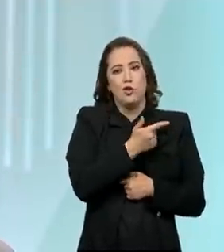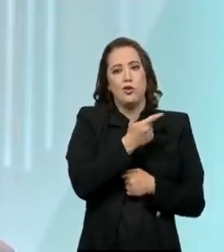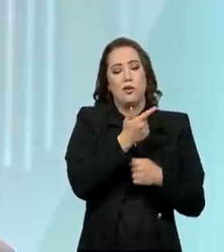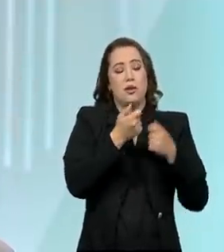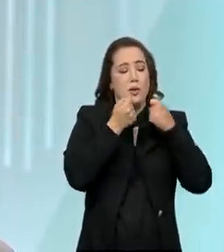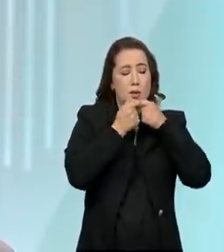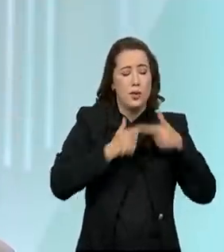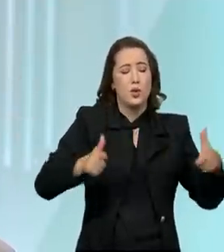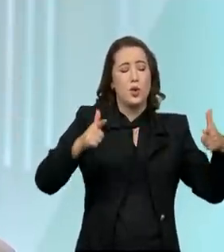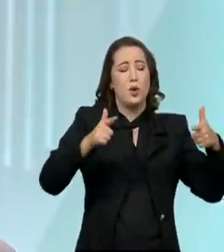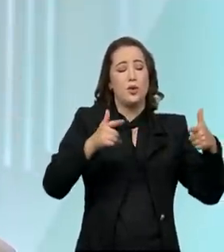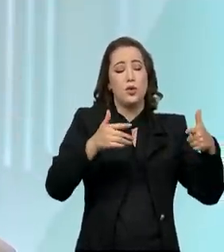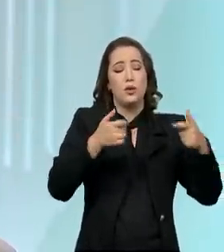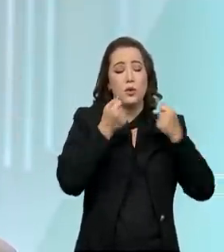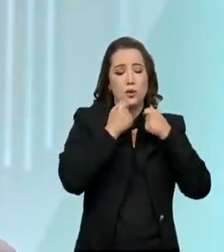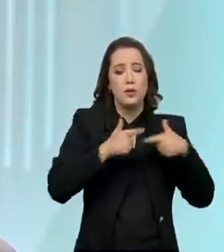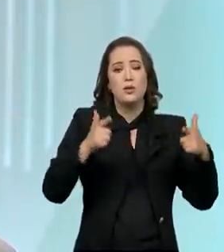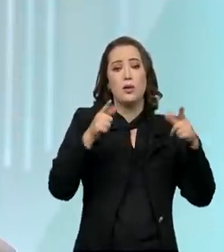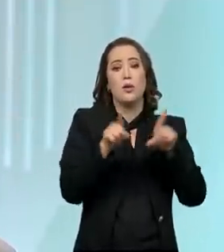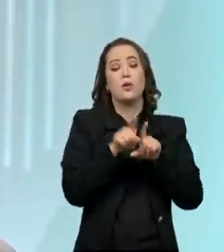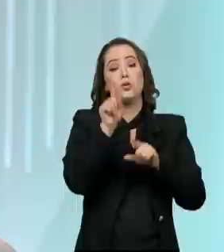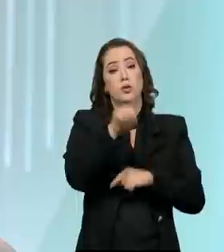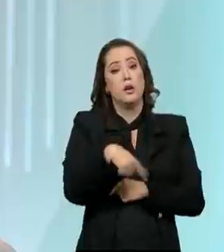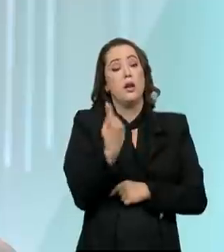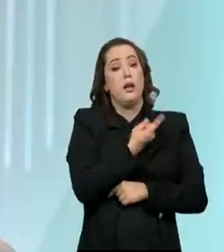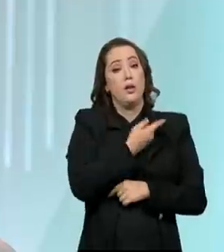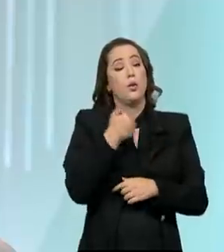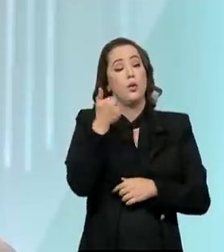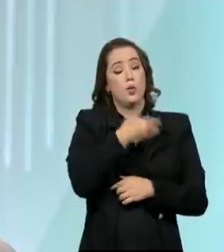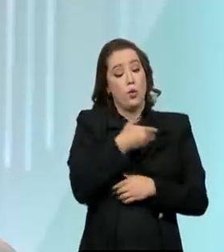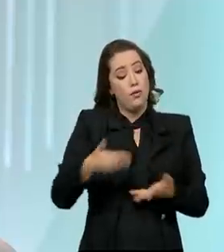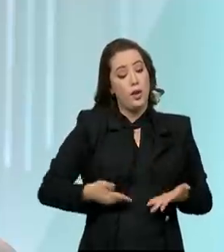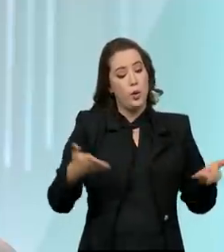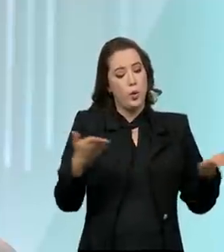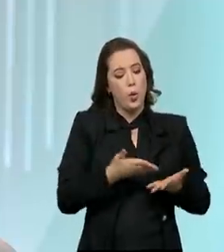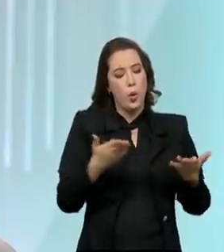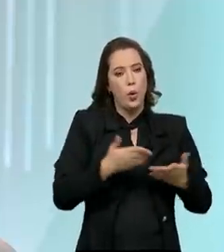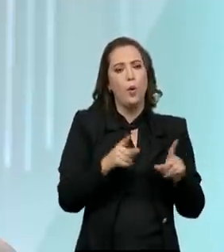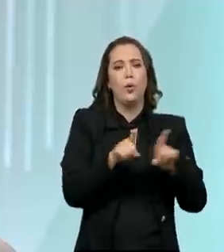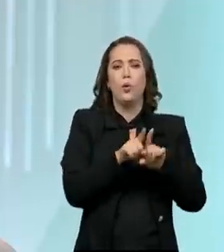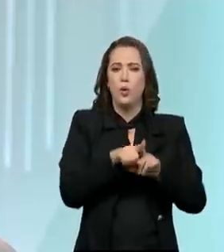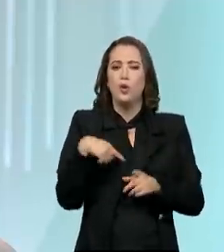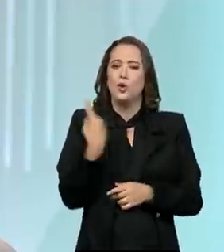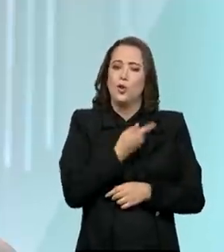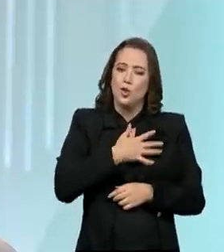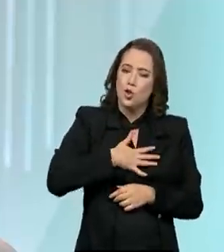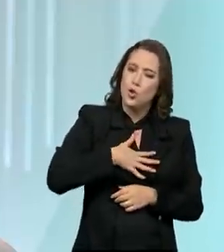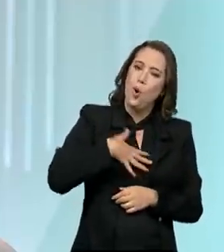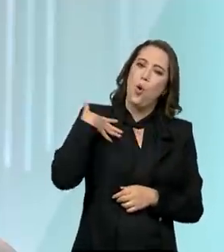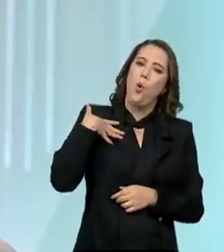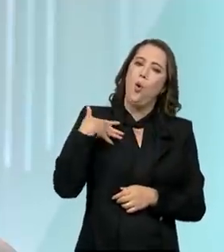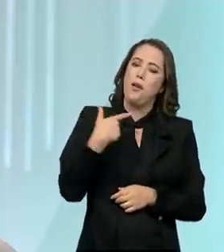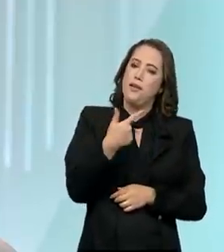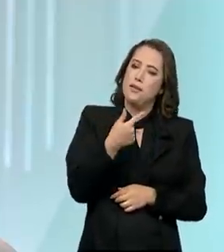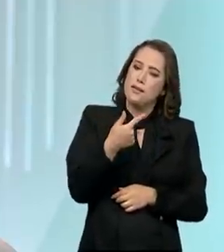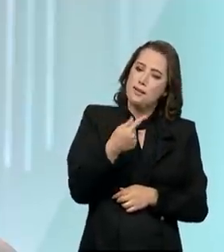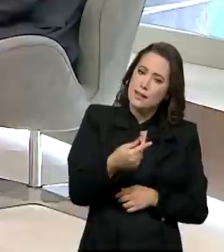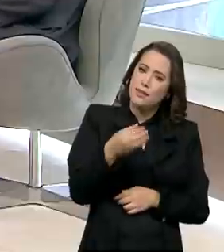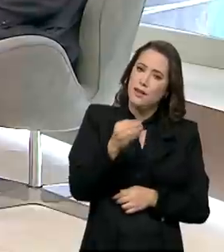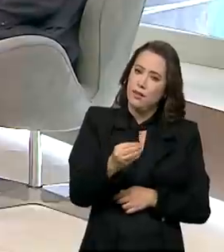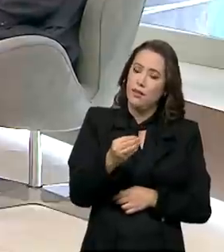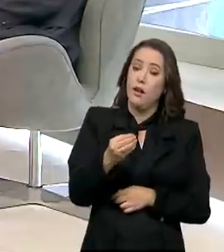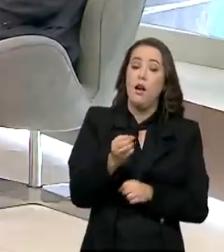passadas e do governo que reposicionou a instituição, nos dá orgulho de completar 70 anos jovem e pronto para mais 70.